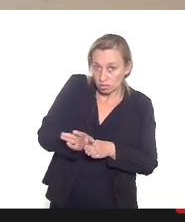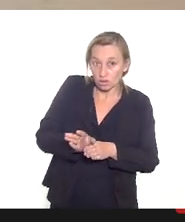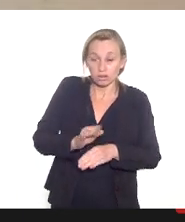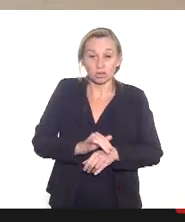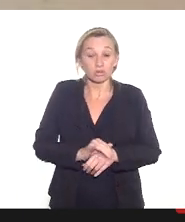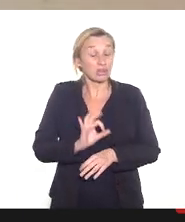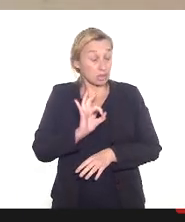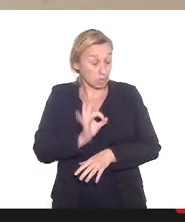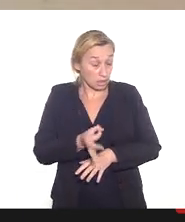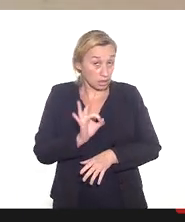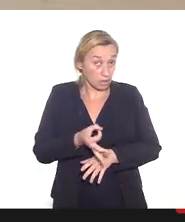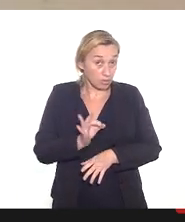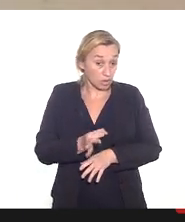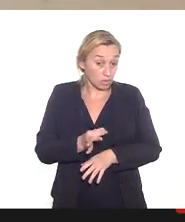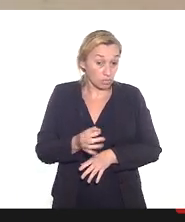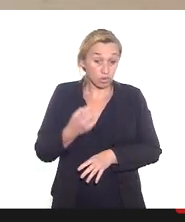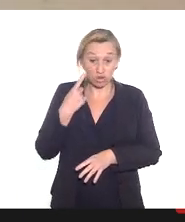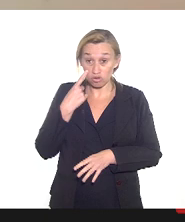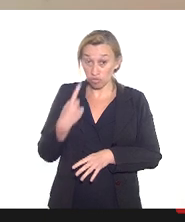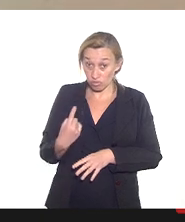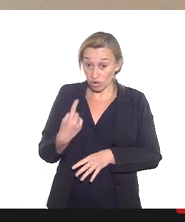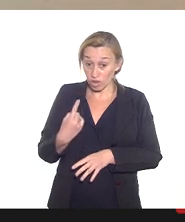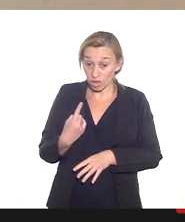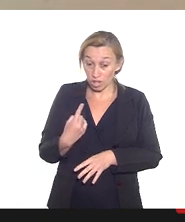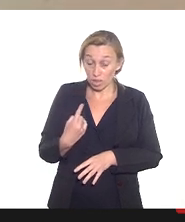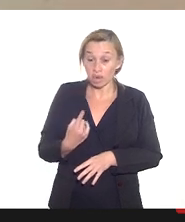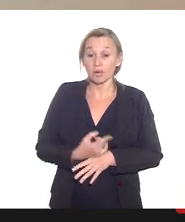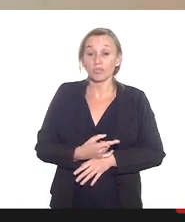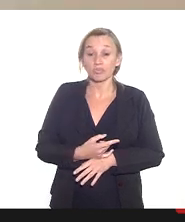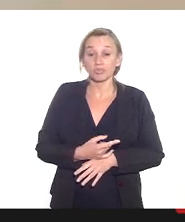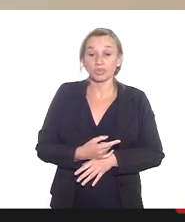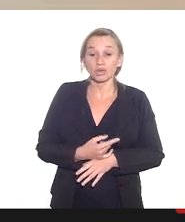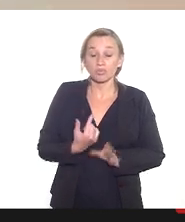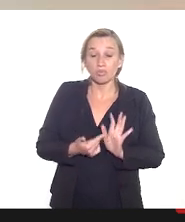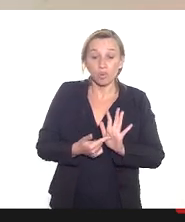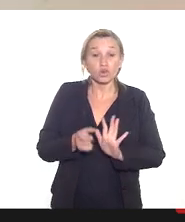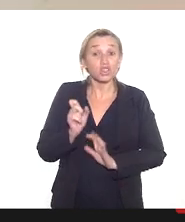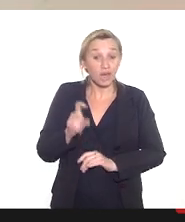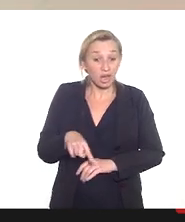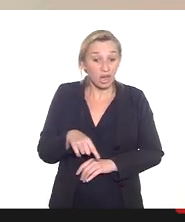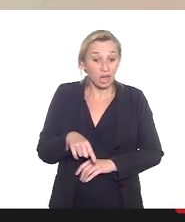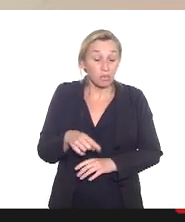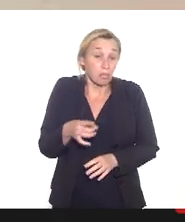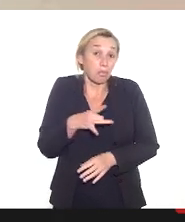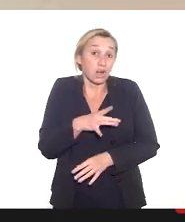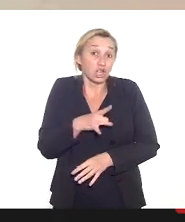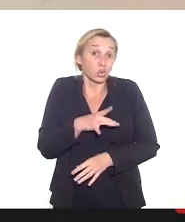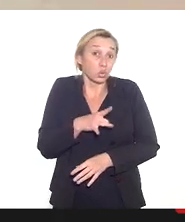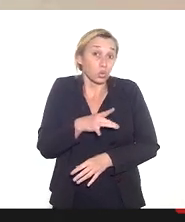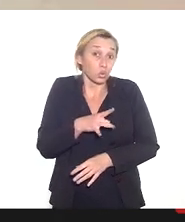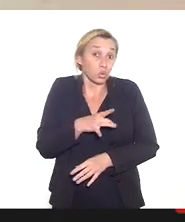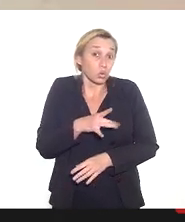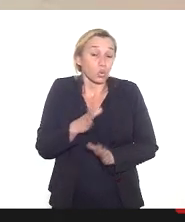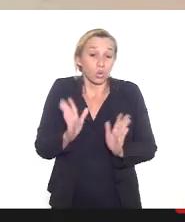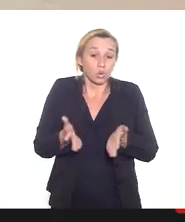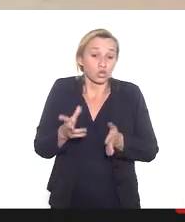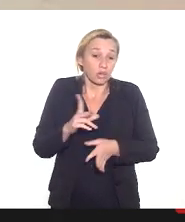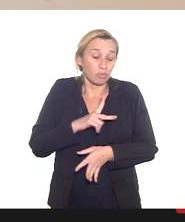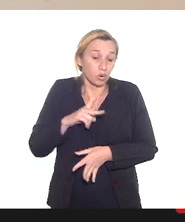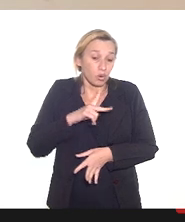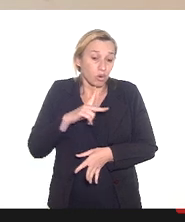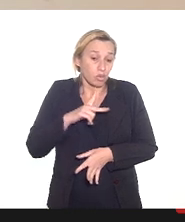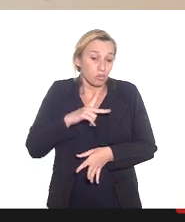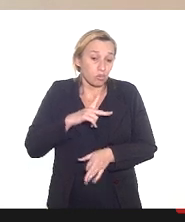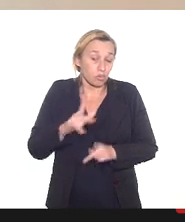obviamente o que a gente viu o que a gente constata é o medo hoje a própria população tem